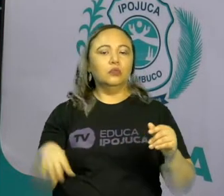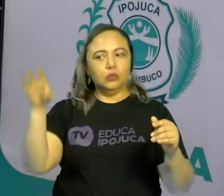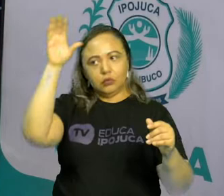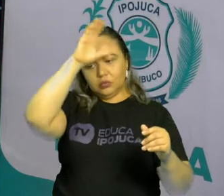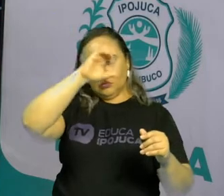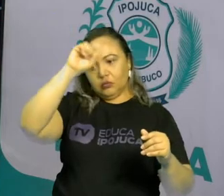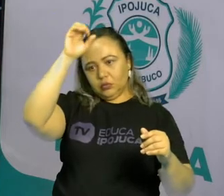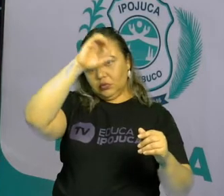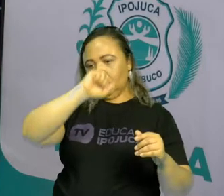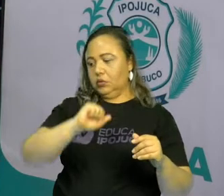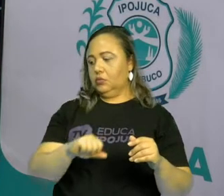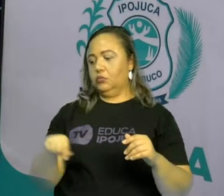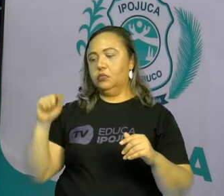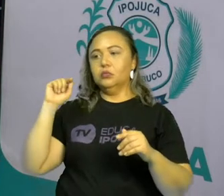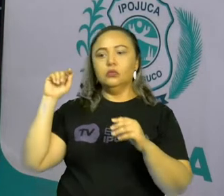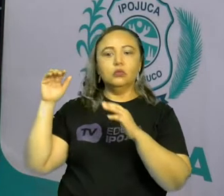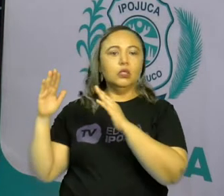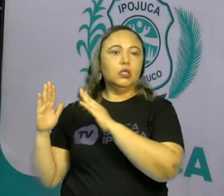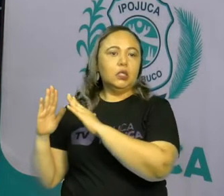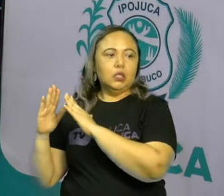comunidade familiar.